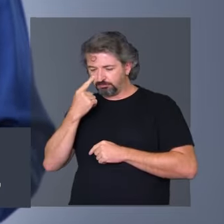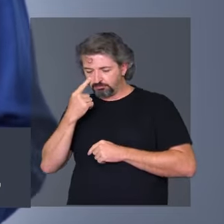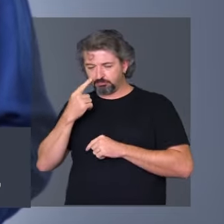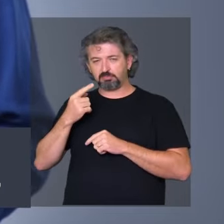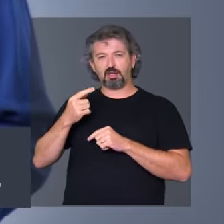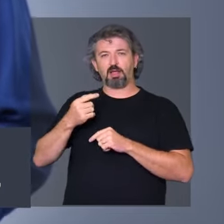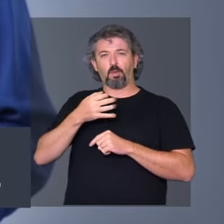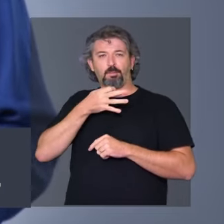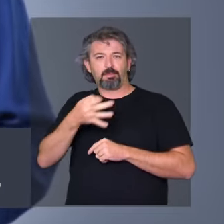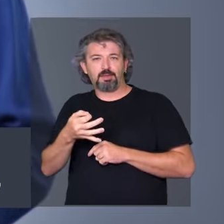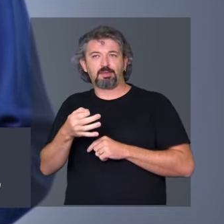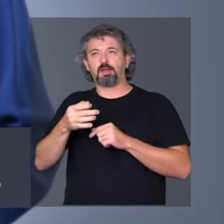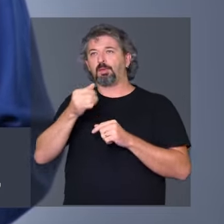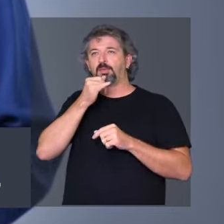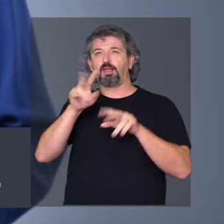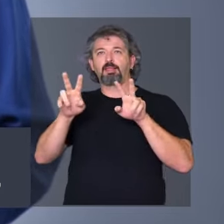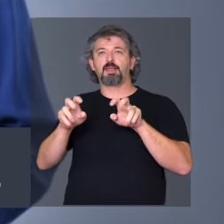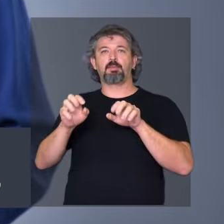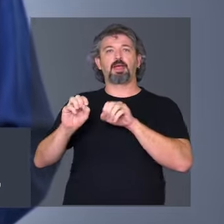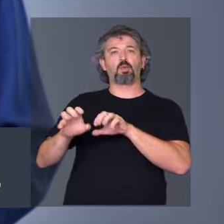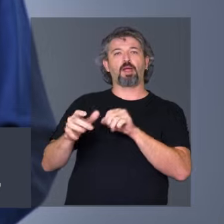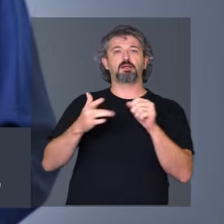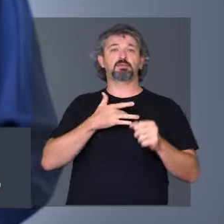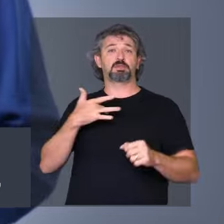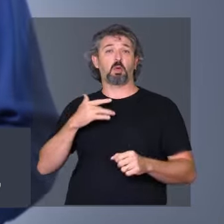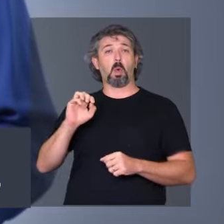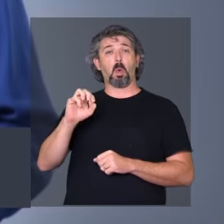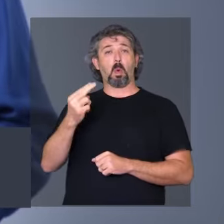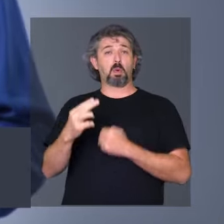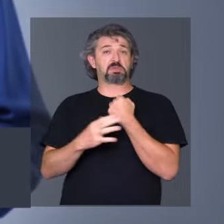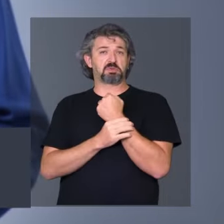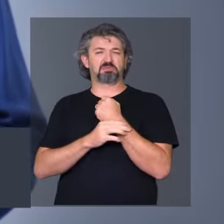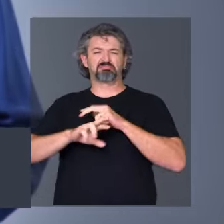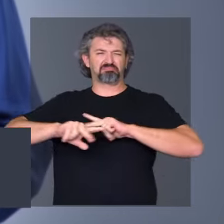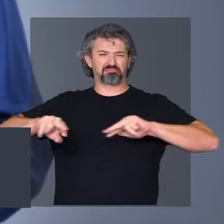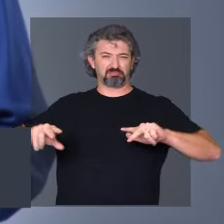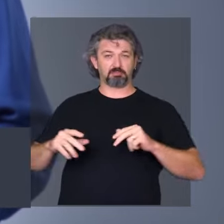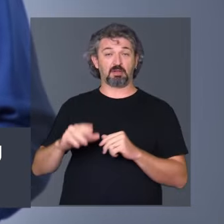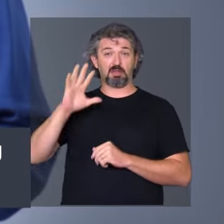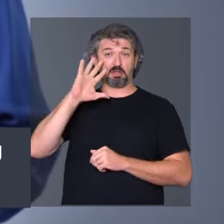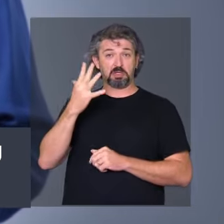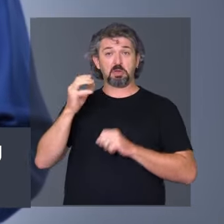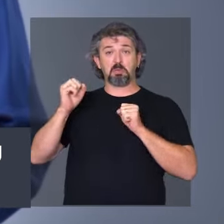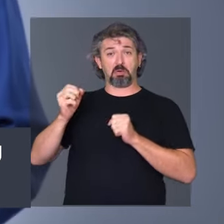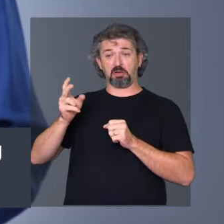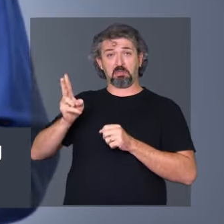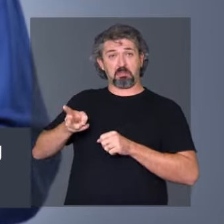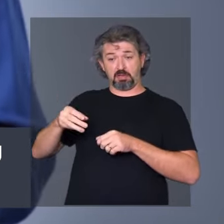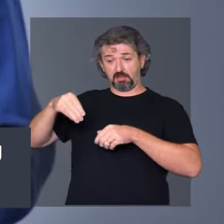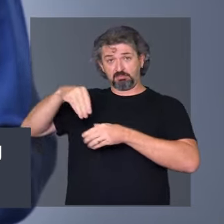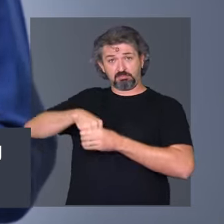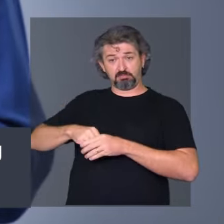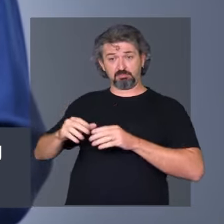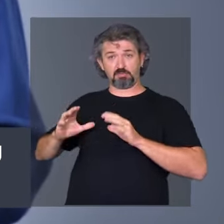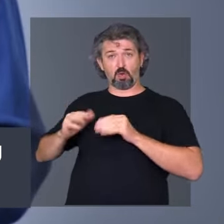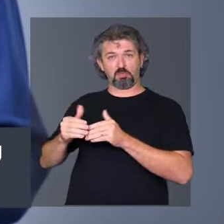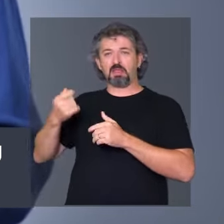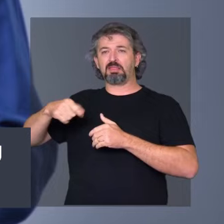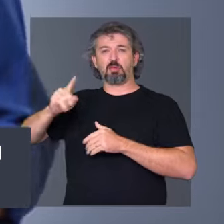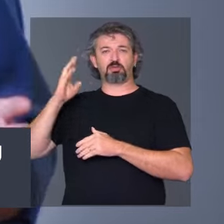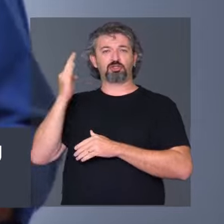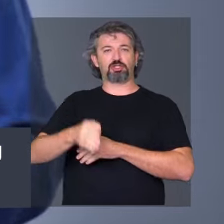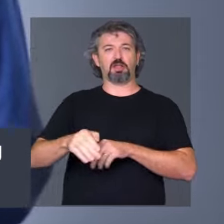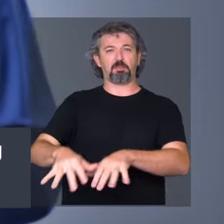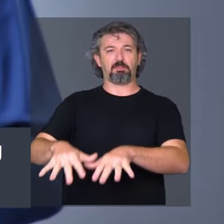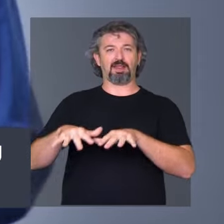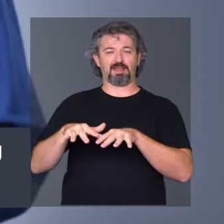partidos que analisam temas específicos, como educação, saúde, segurança. Algumas decisões podem ser tomadas nas comissões